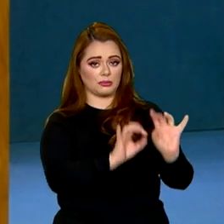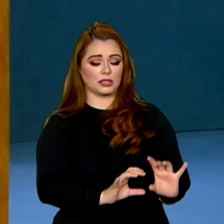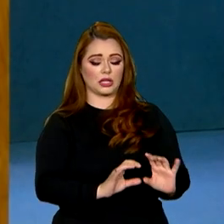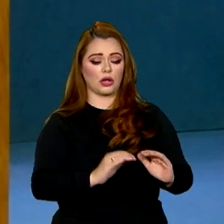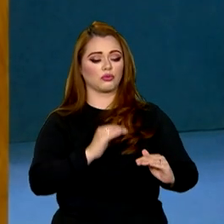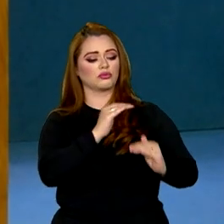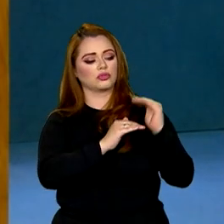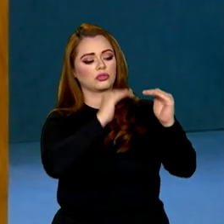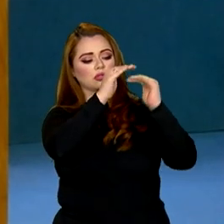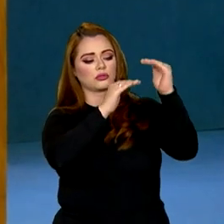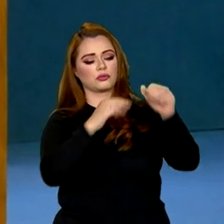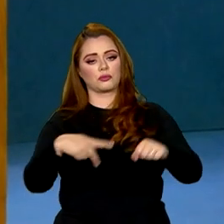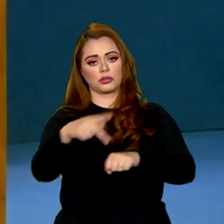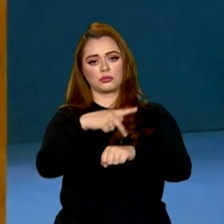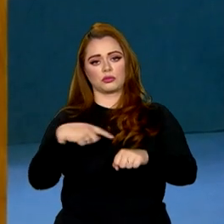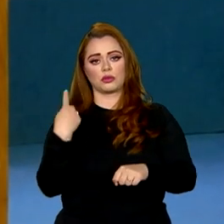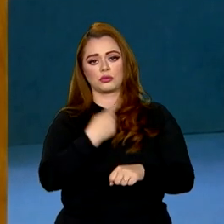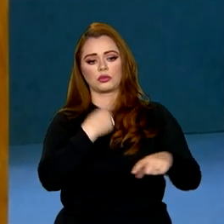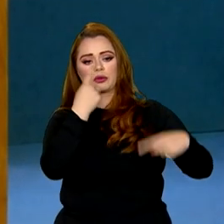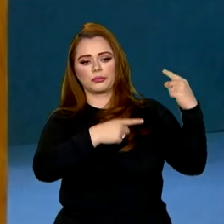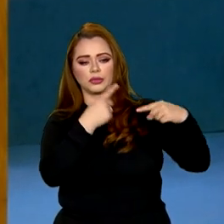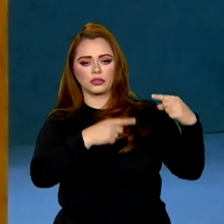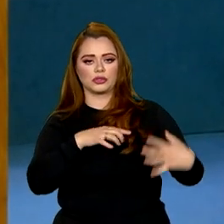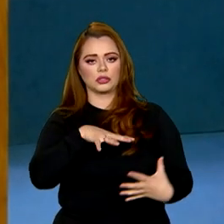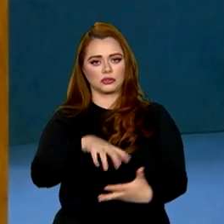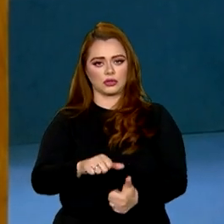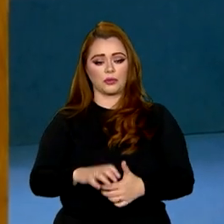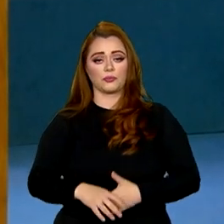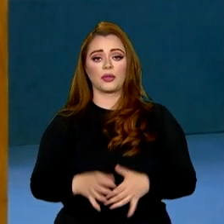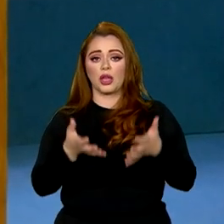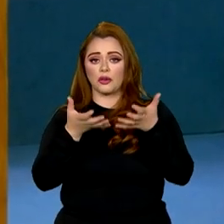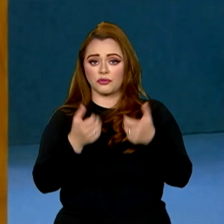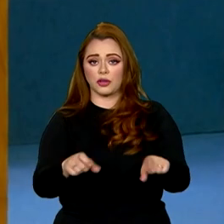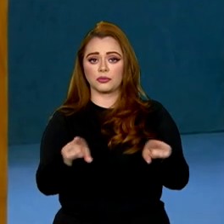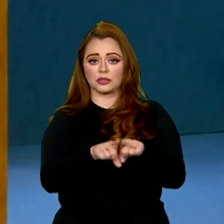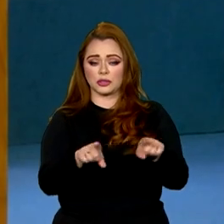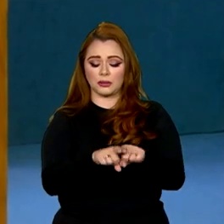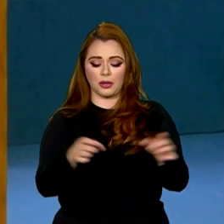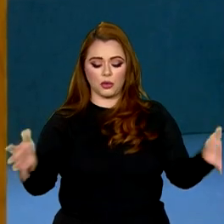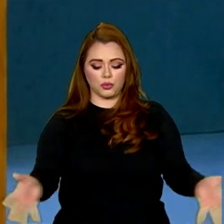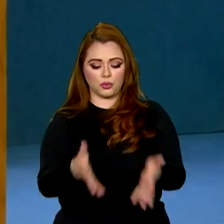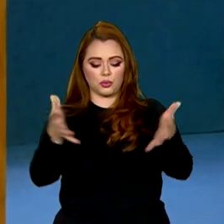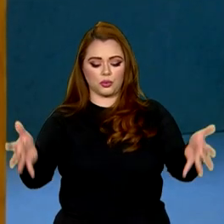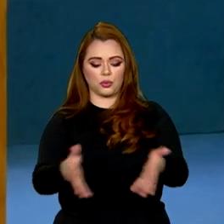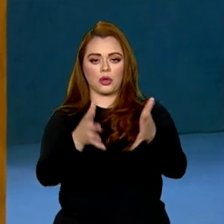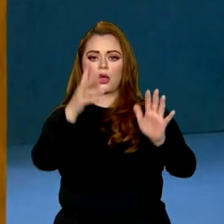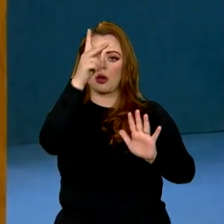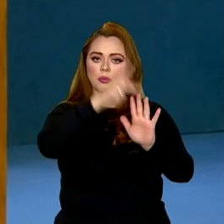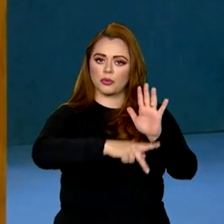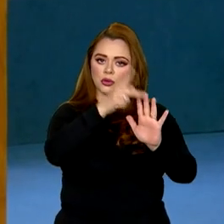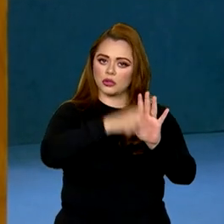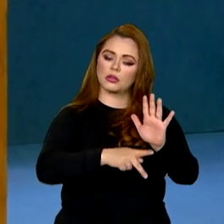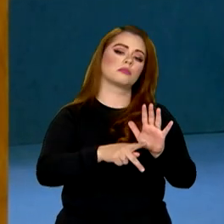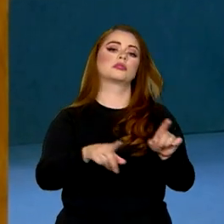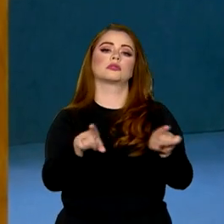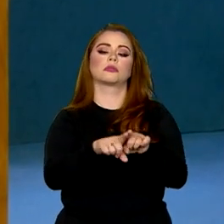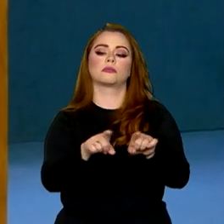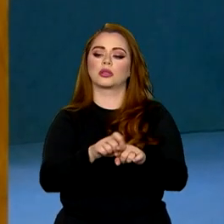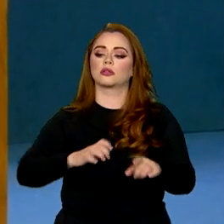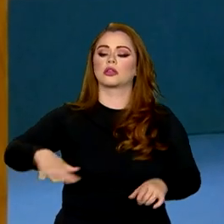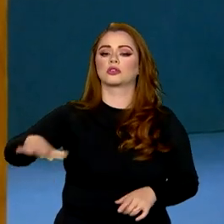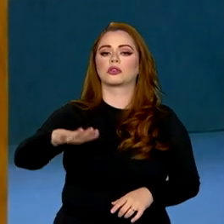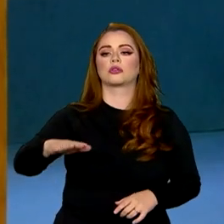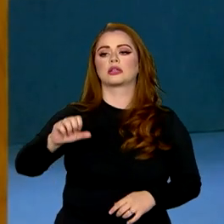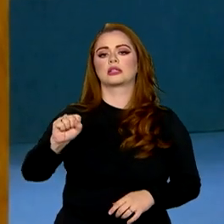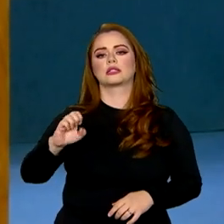desenvolvimento e nossa política externa. Daremos novo impulso a programas e projetos regionais por meio da